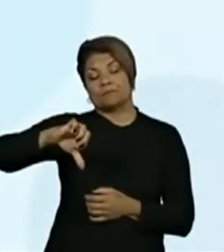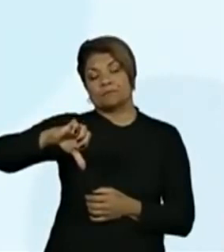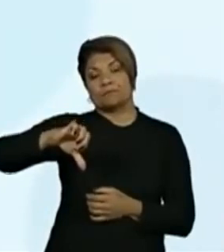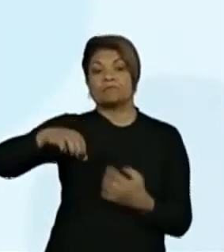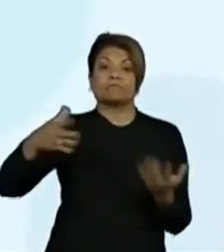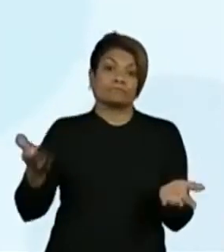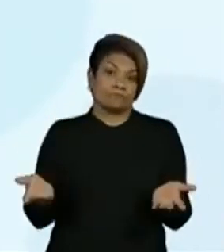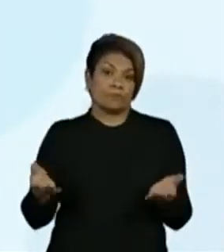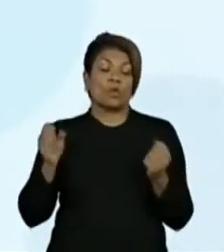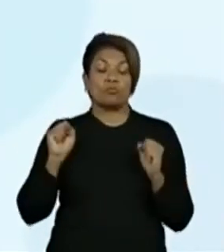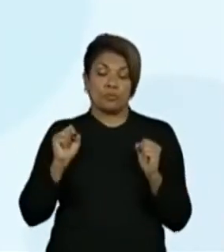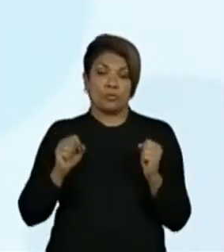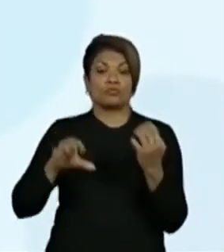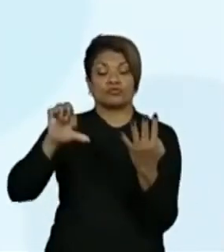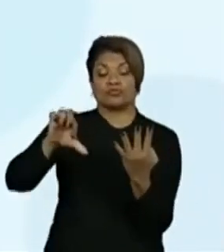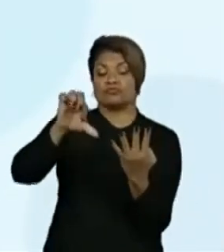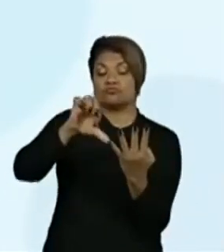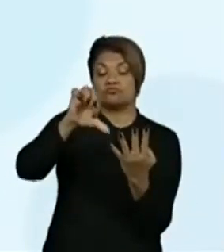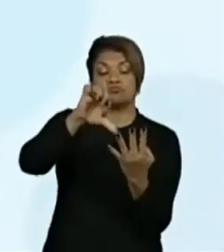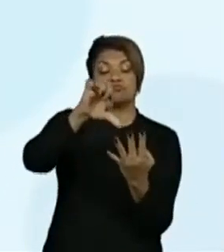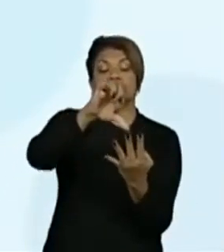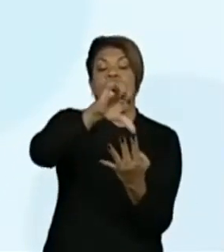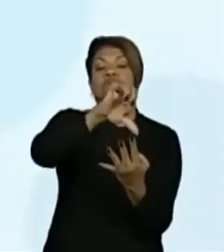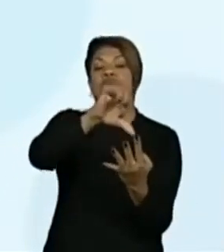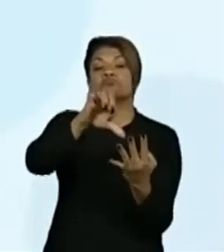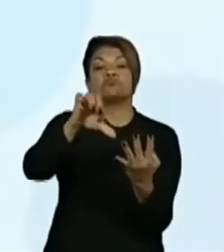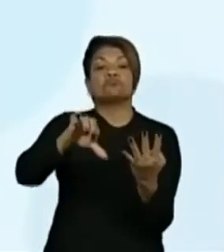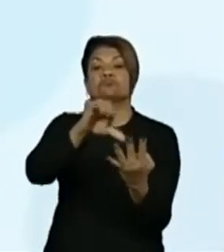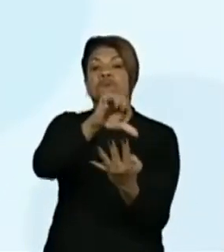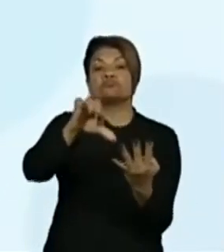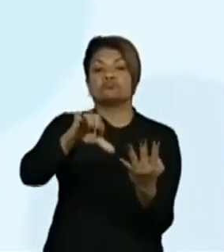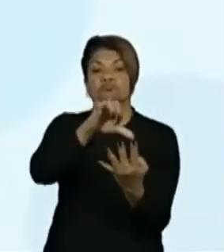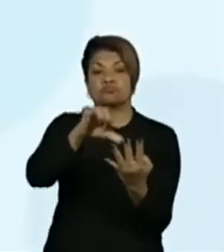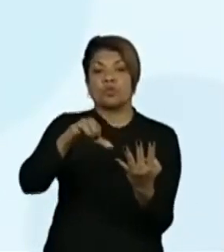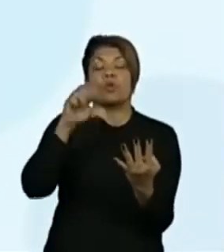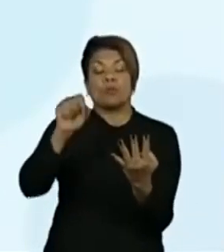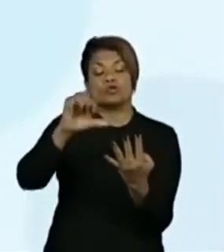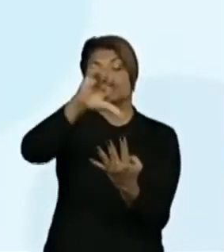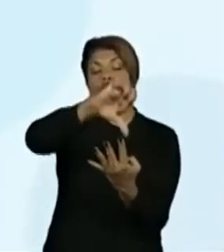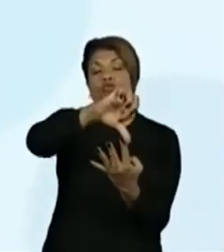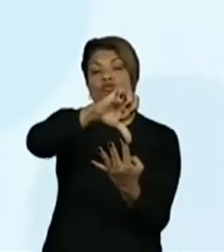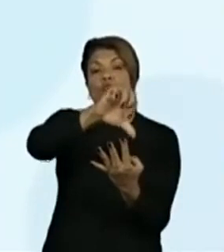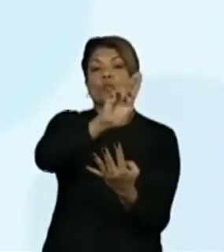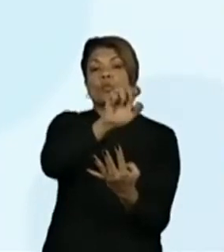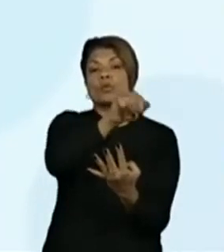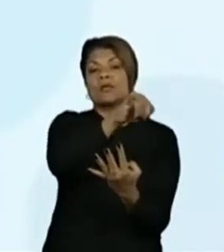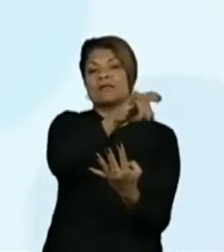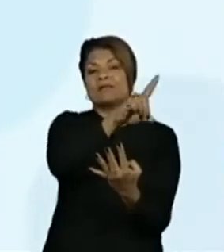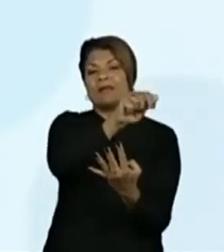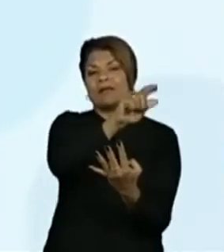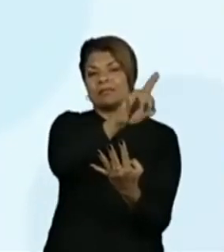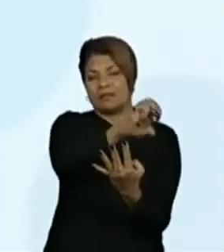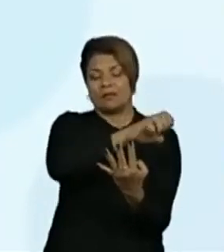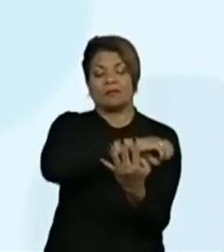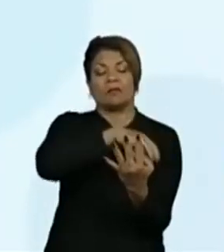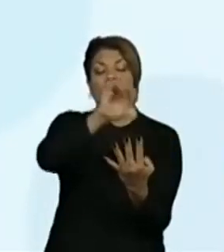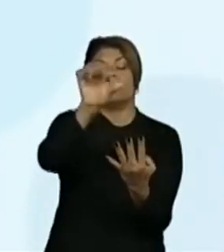esse 9 pode representar aí 9 unidades, pode representar também